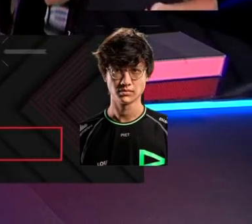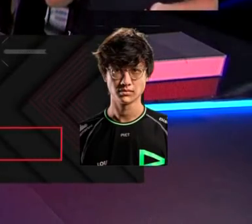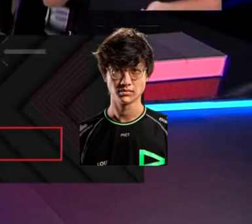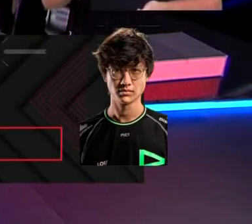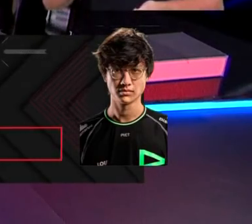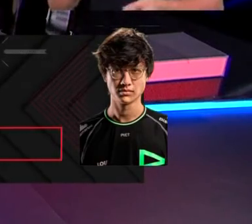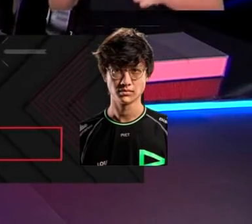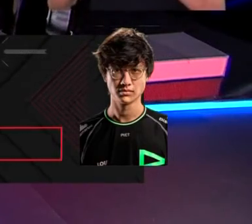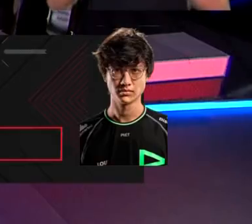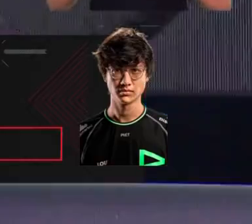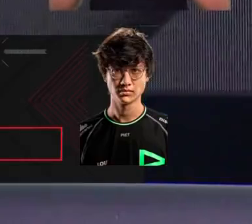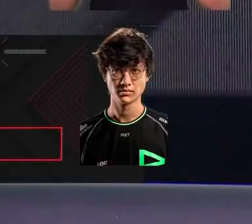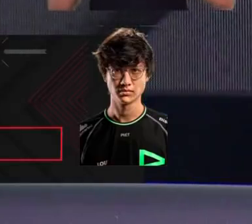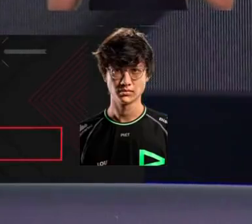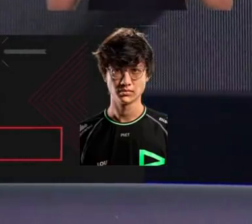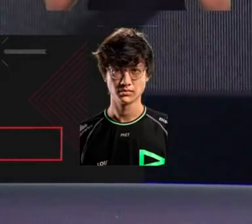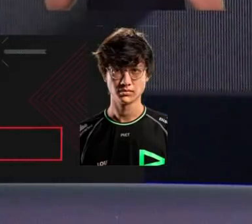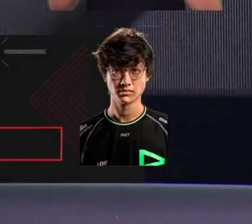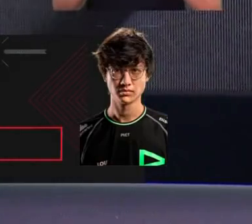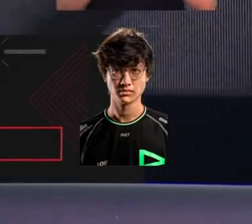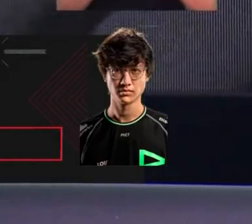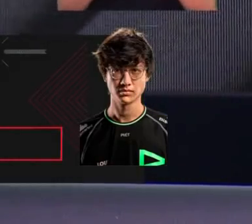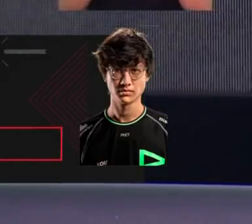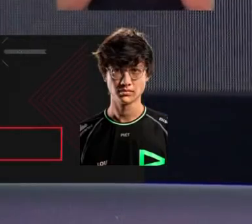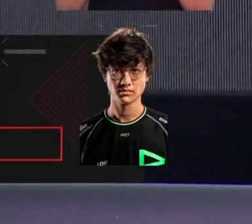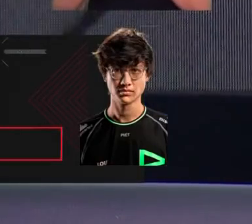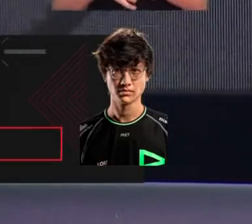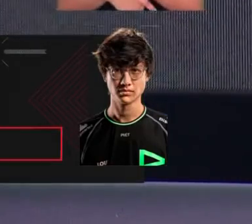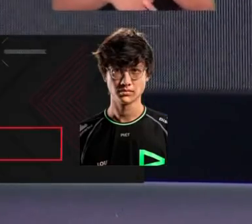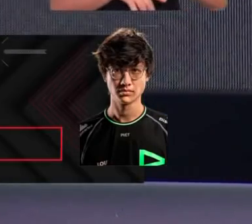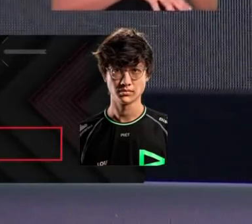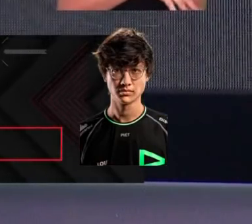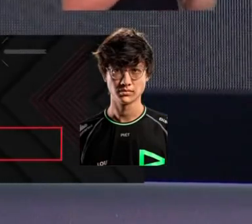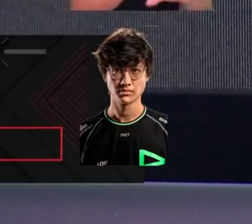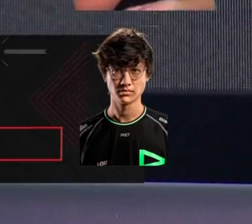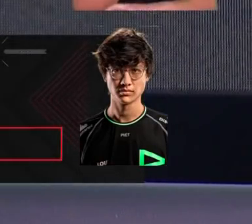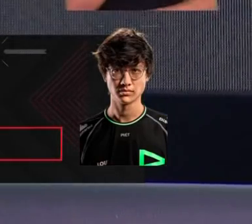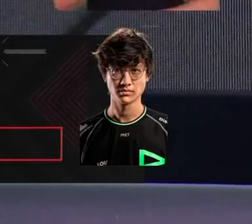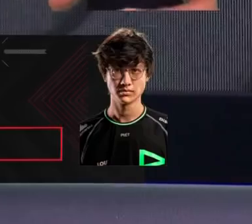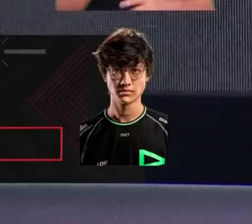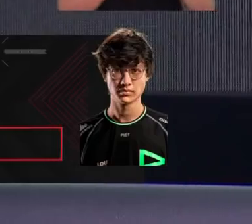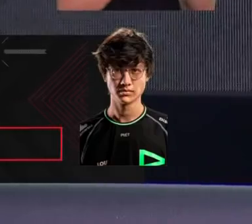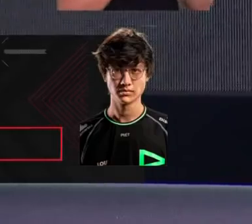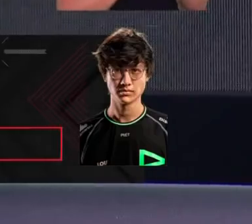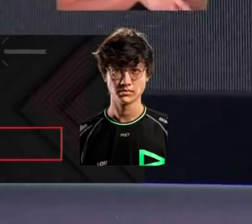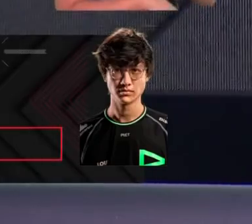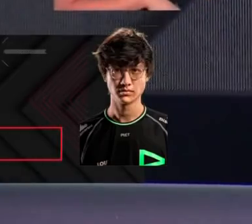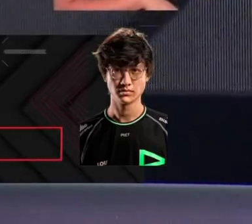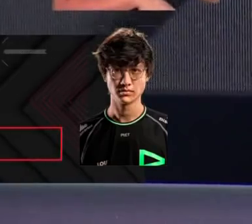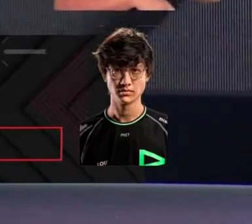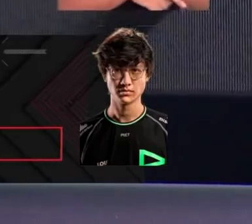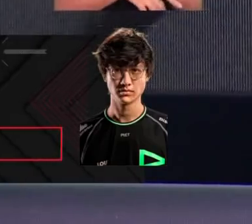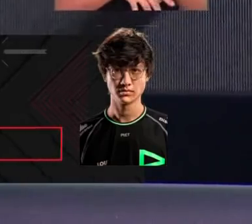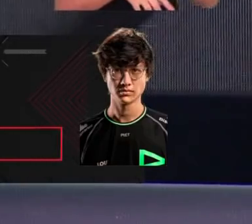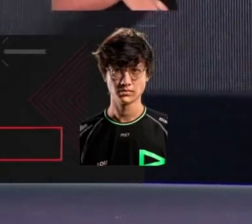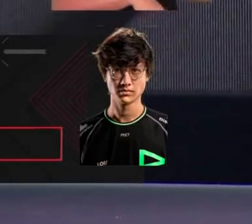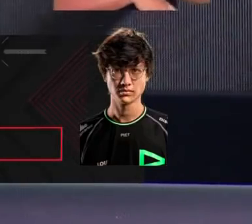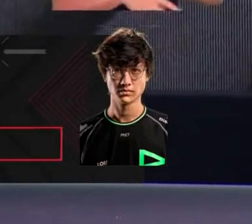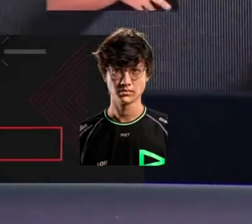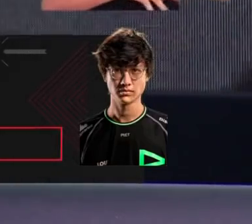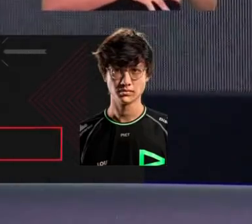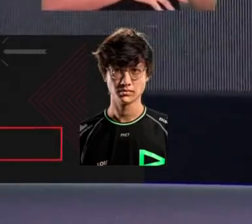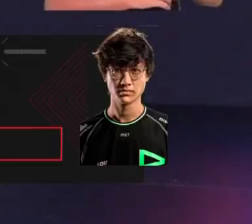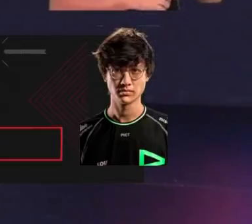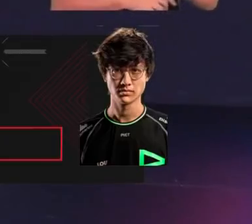eu acho que ela não tá aparecendo tanto na Jungle porque os Jungle não olharam pra isso ainda tá muito preso no Xin Zhao coisa pra